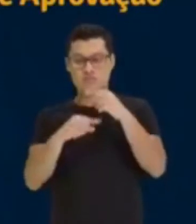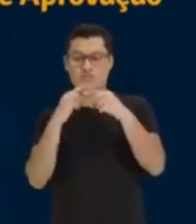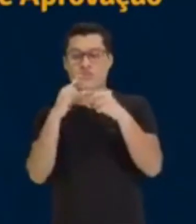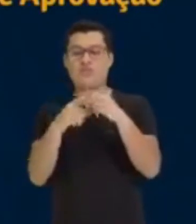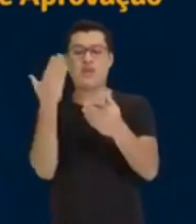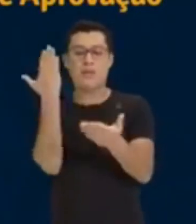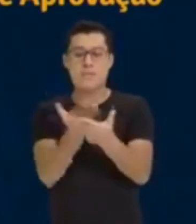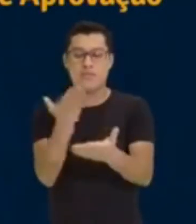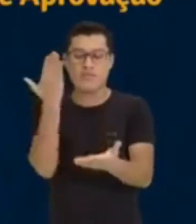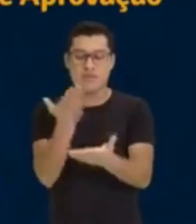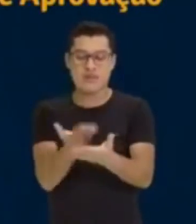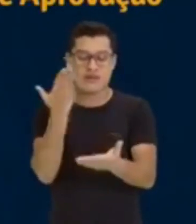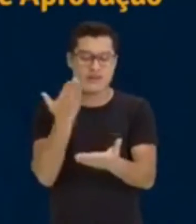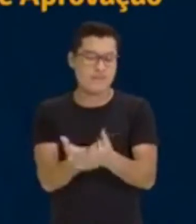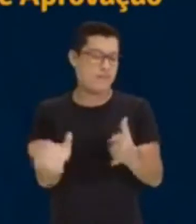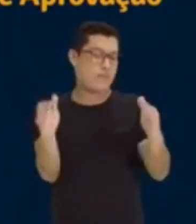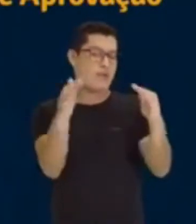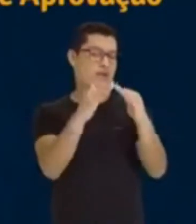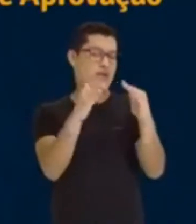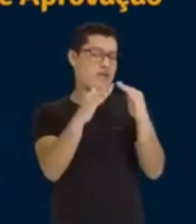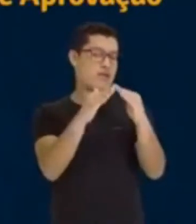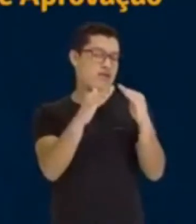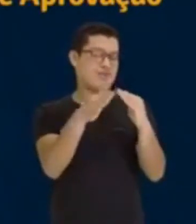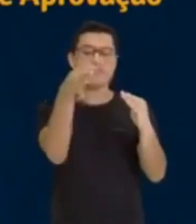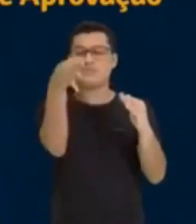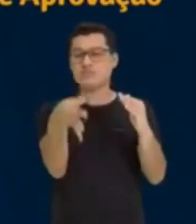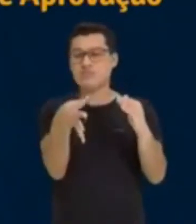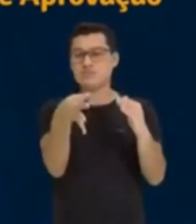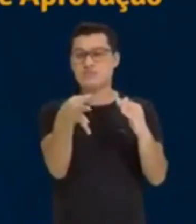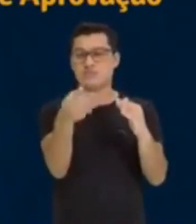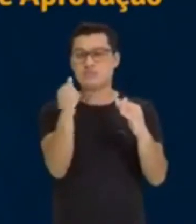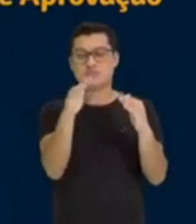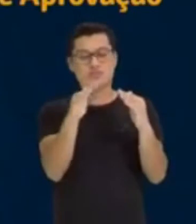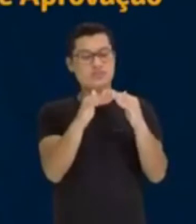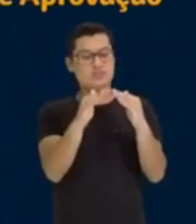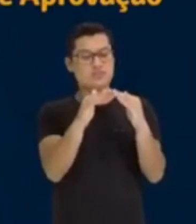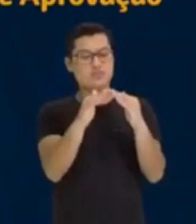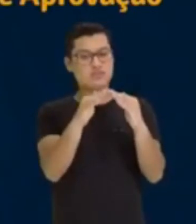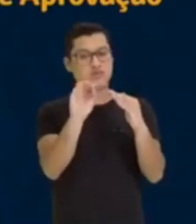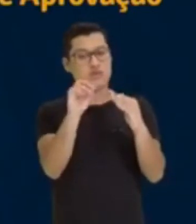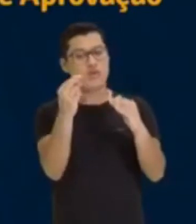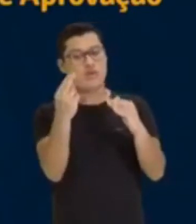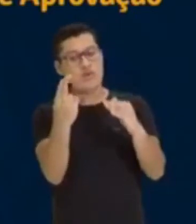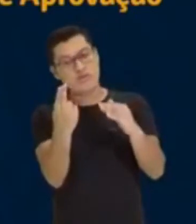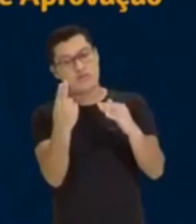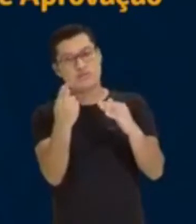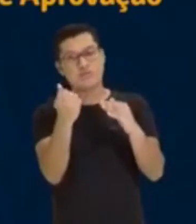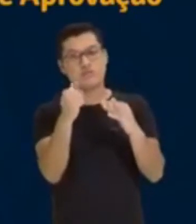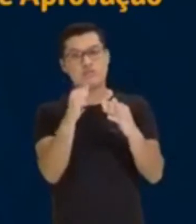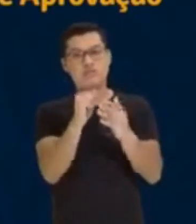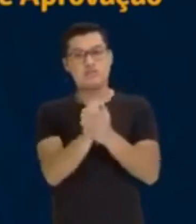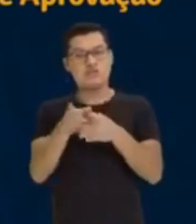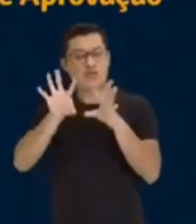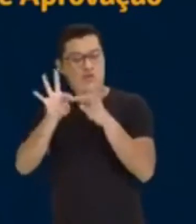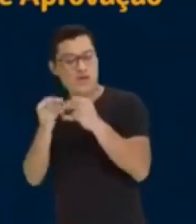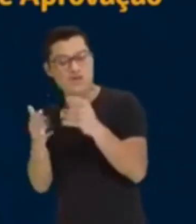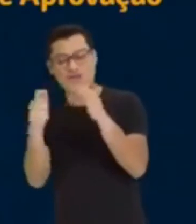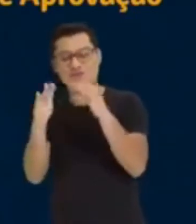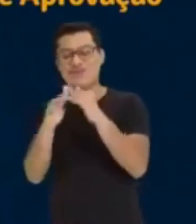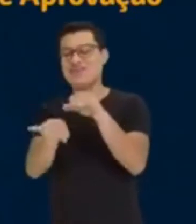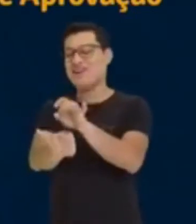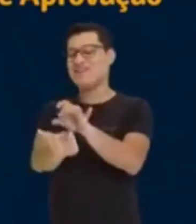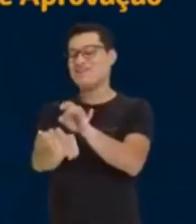estuda, seja em casa, tá certo? Seja em casa, seja no todos em casa pela